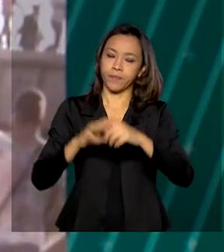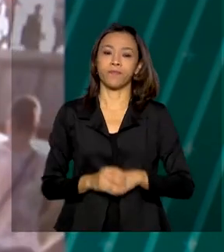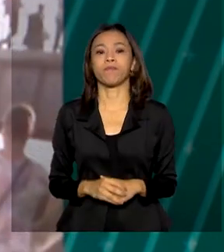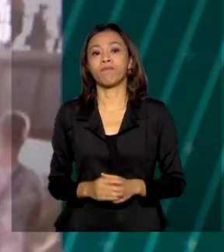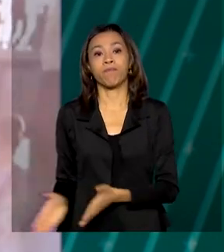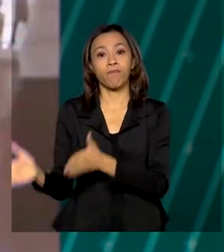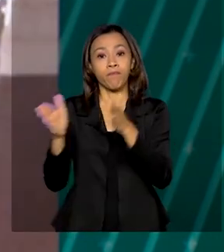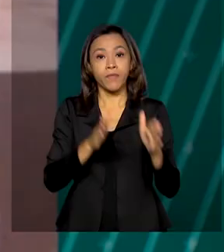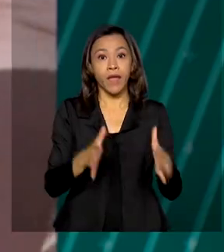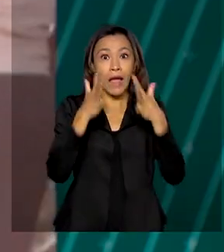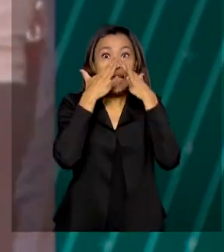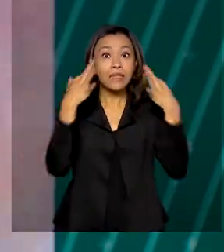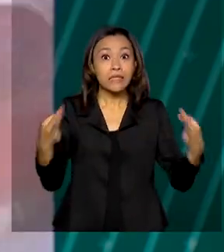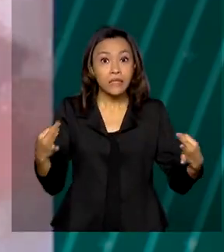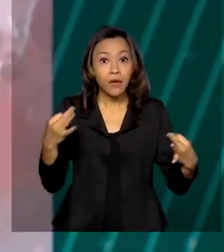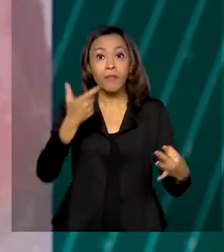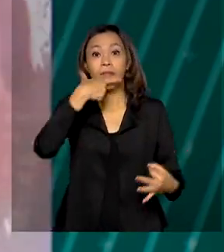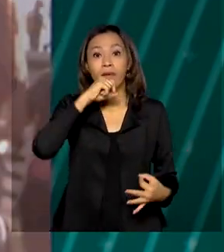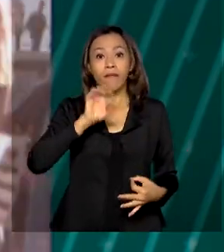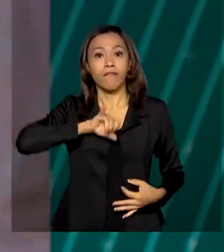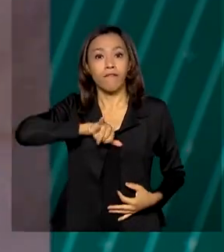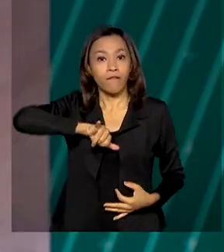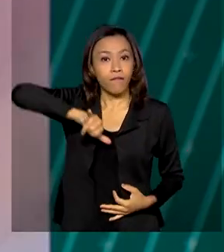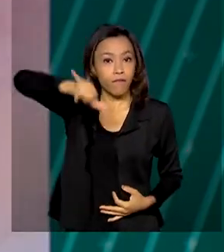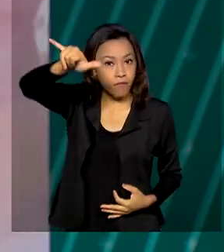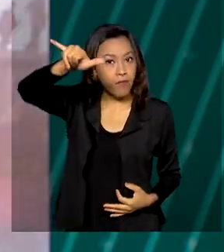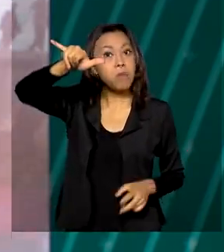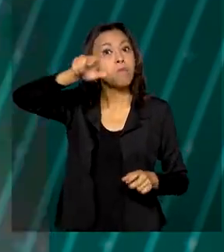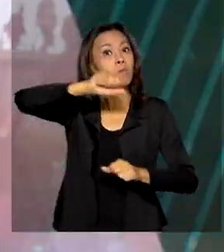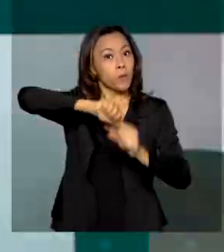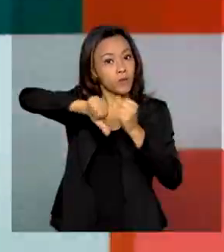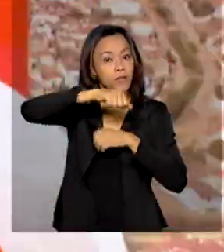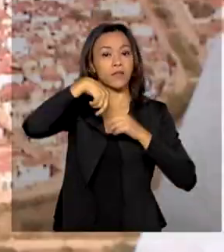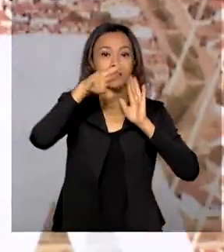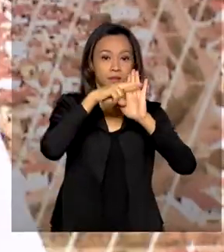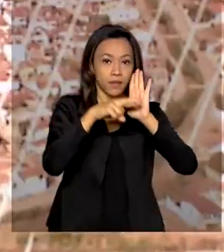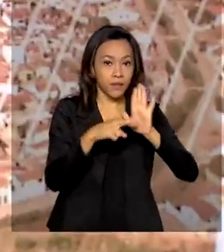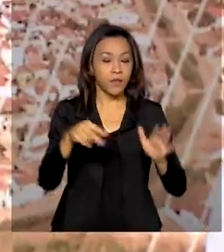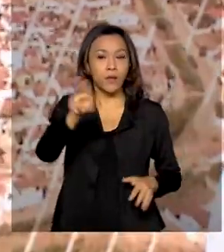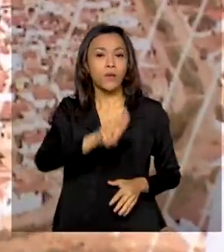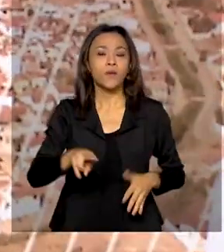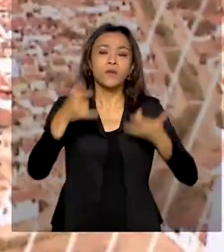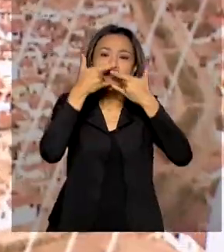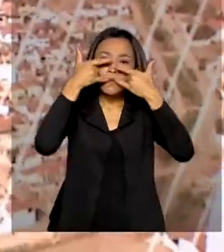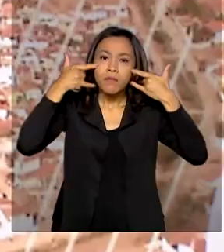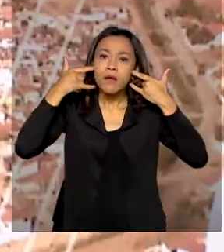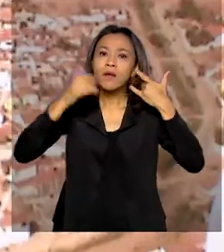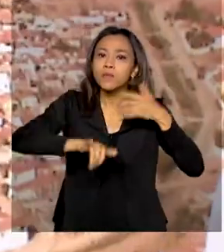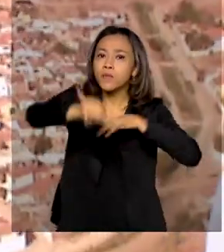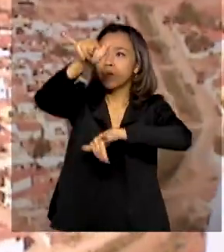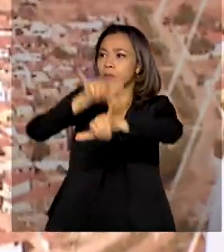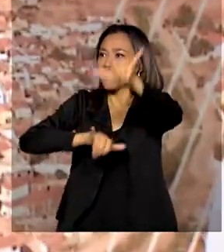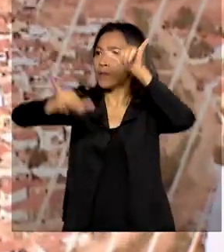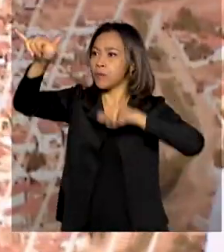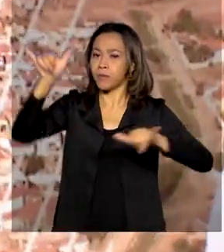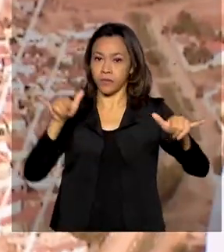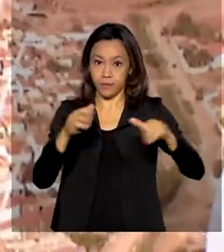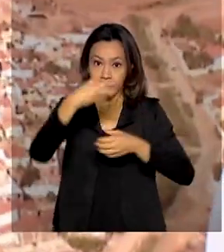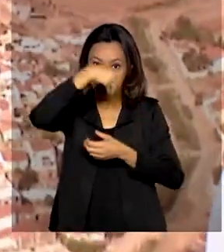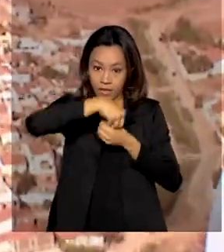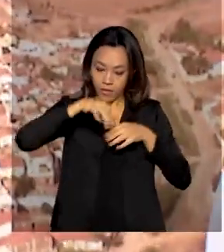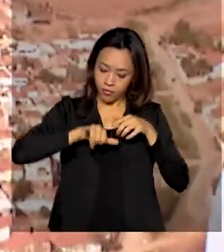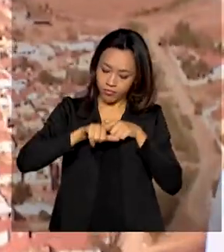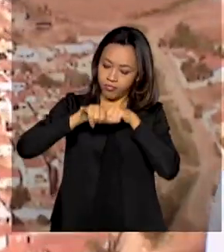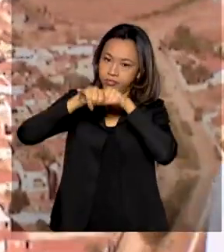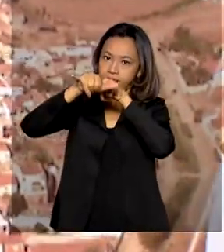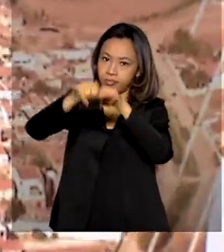Atenção para quem vai viajar de avião. Tem mudança nas regras para o uso de máscaras nos aeroportos e aeronaves. Em